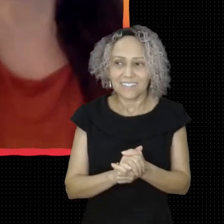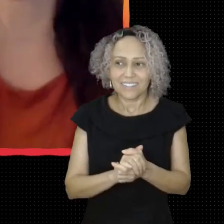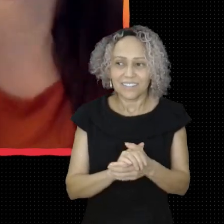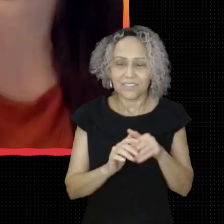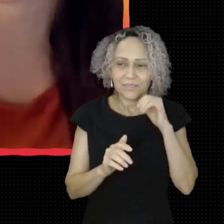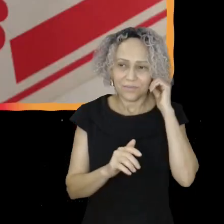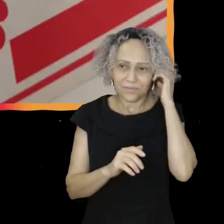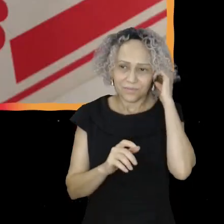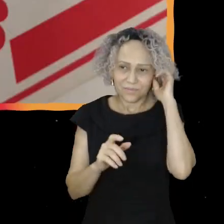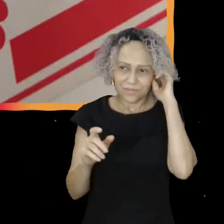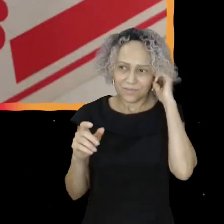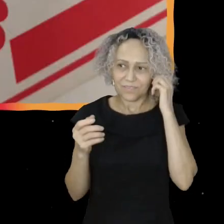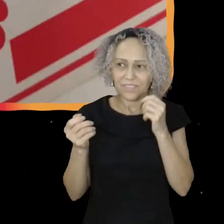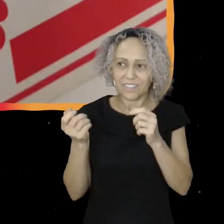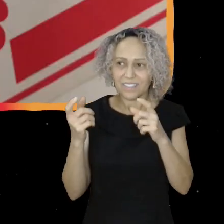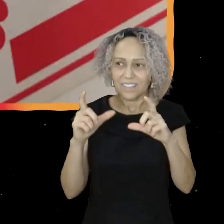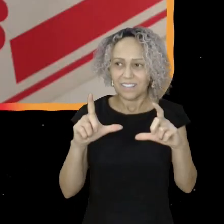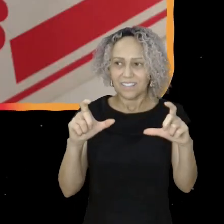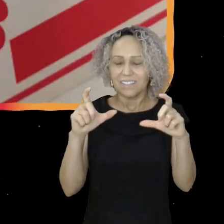na tela aí, produção.